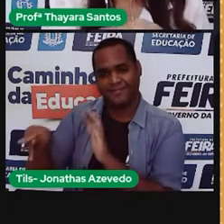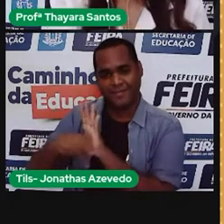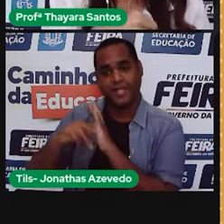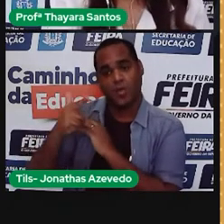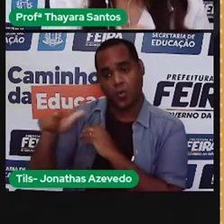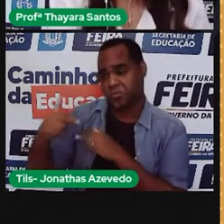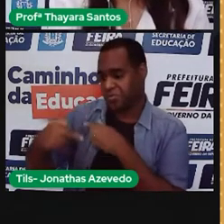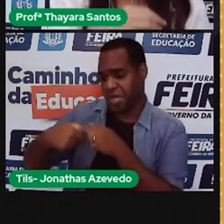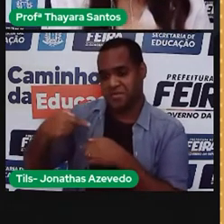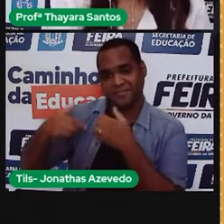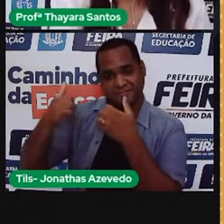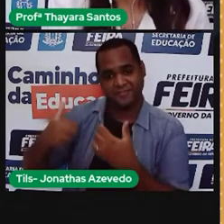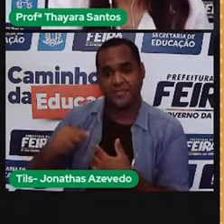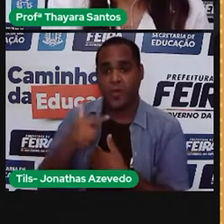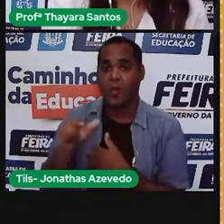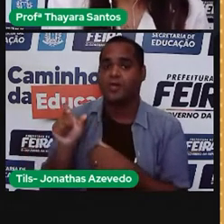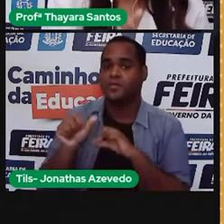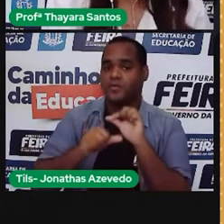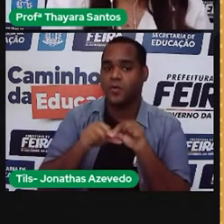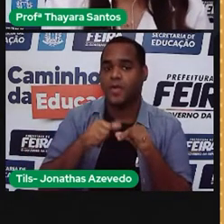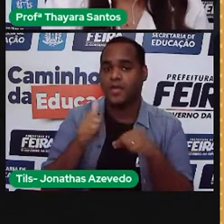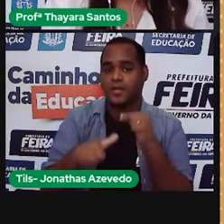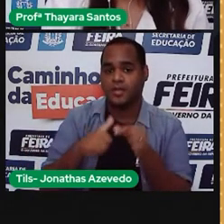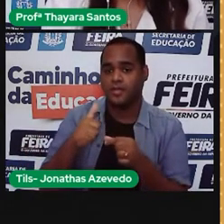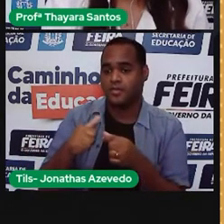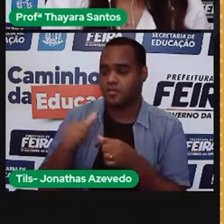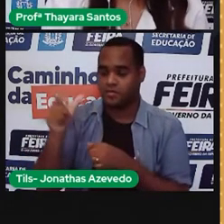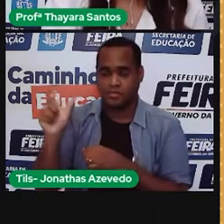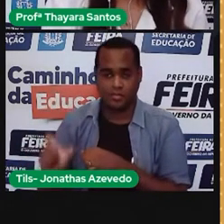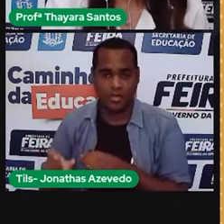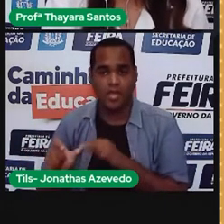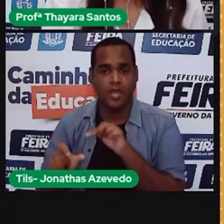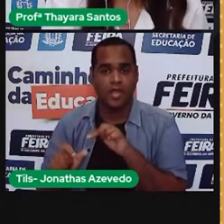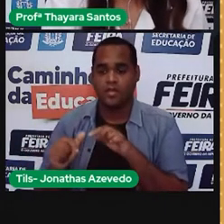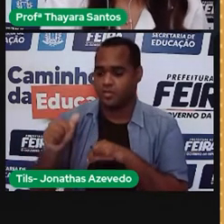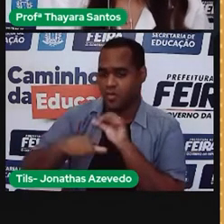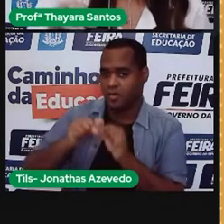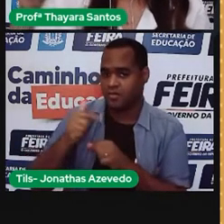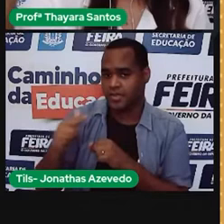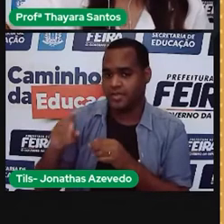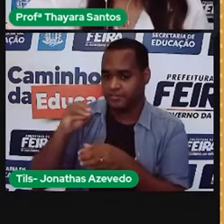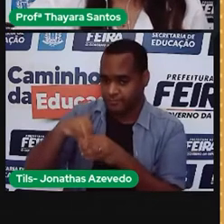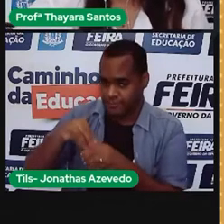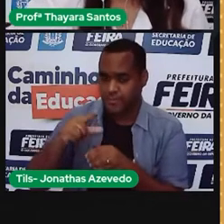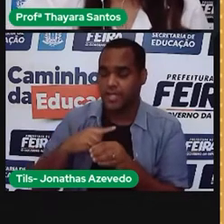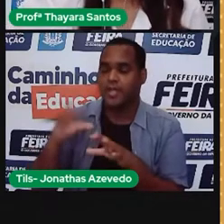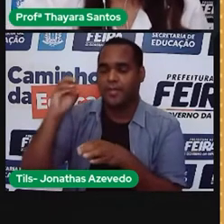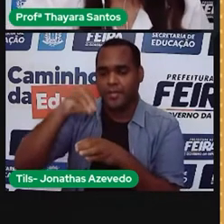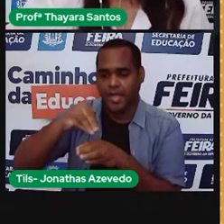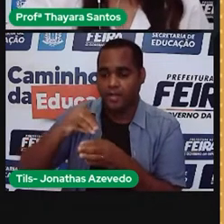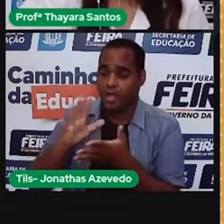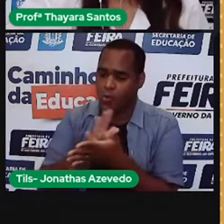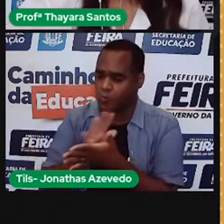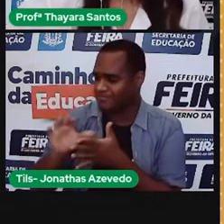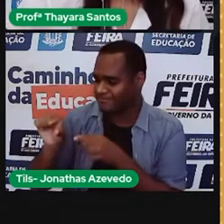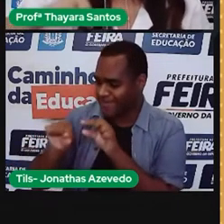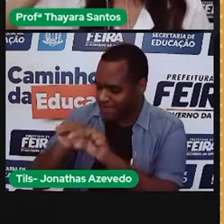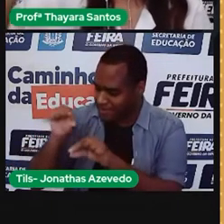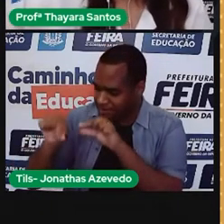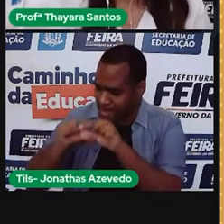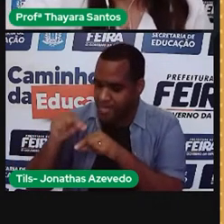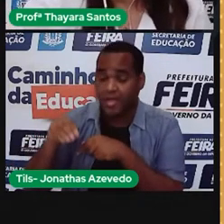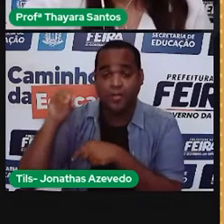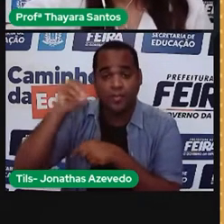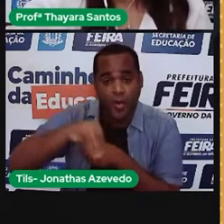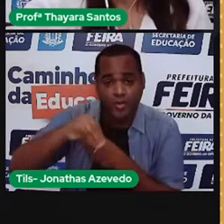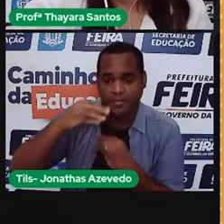modificar só o DNA do próprio indivíduo, a gente só tem um organismo geneticamente modificado. Mas se eu inserir partezinha do DNA de